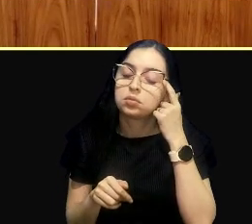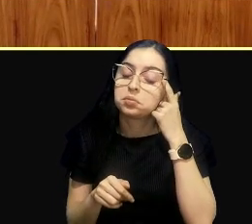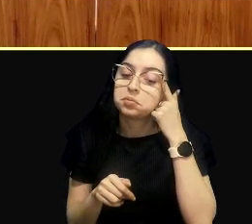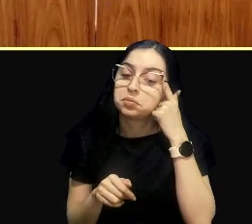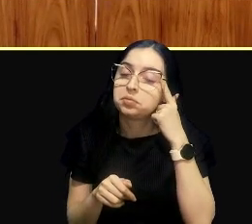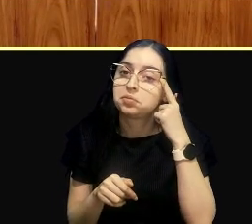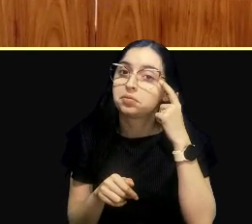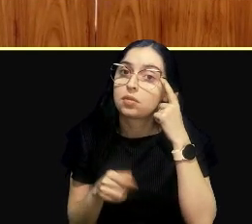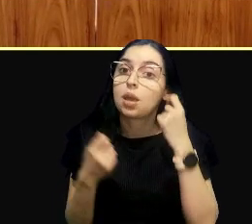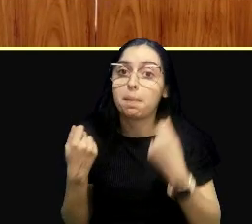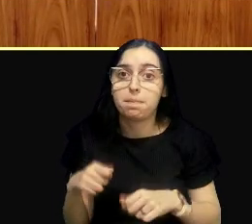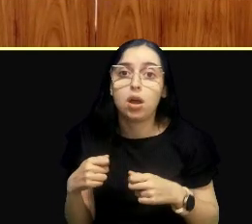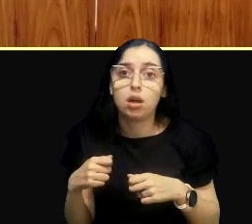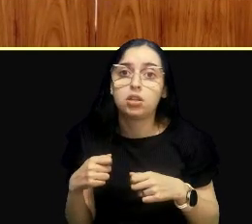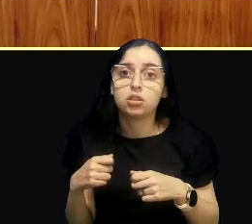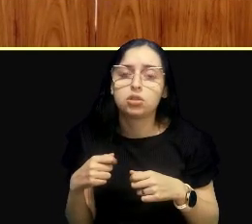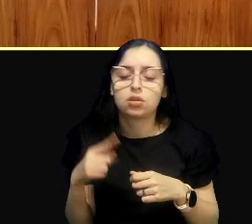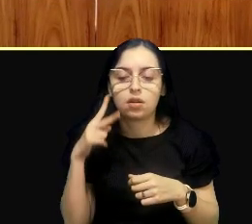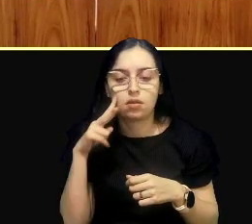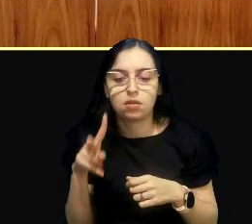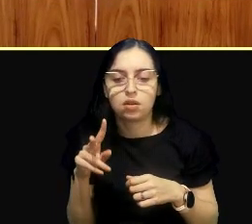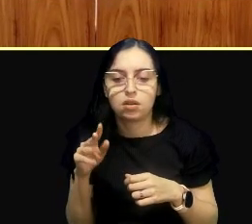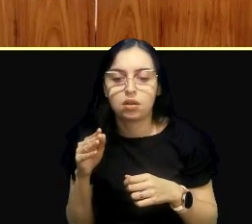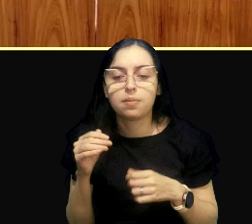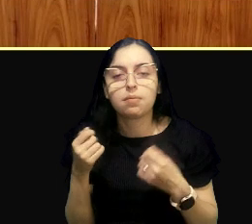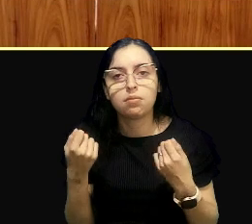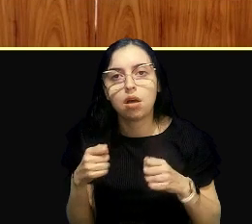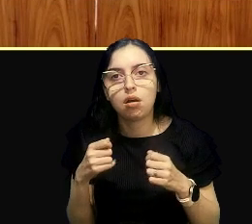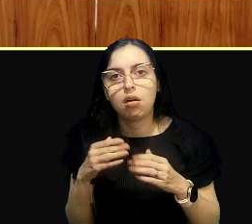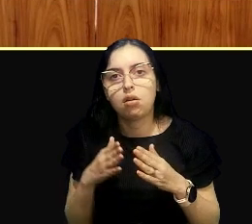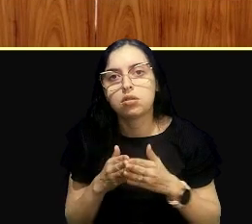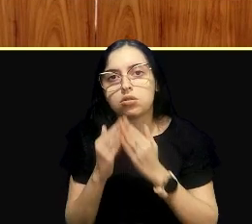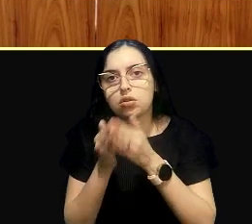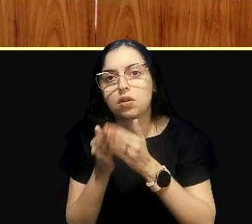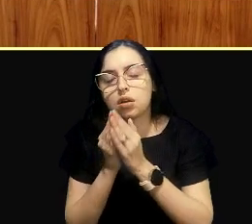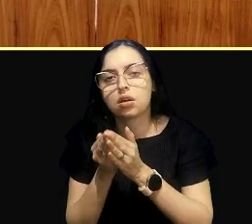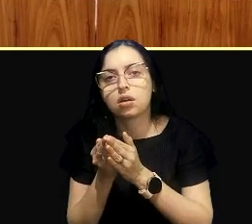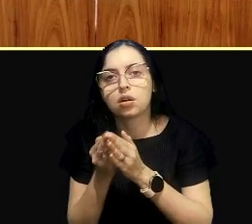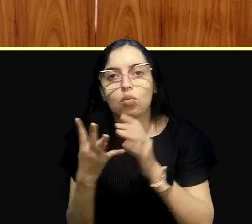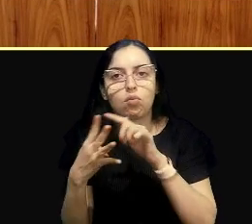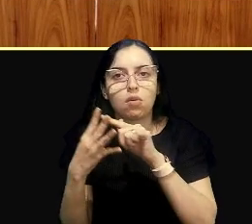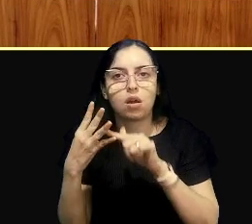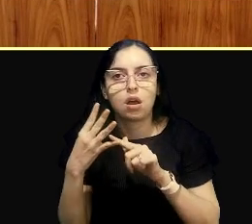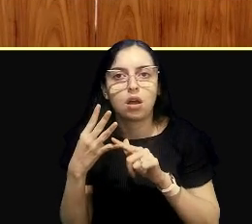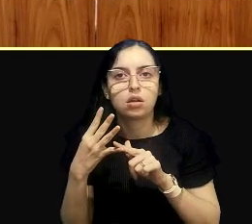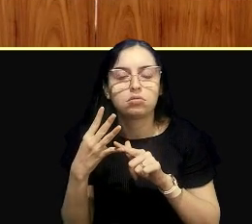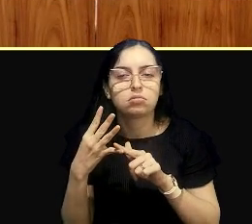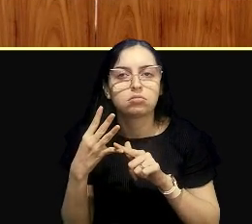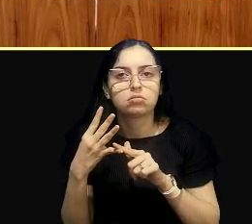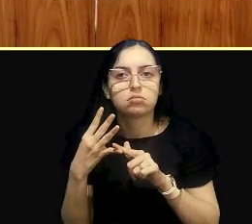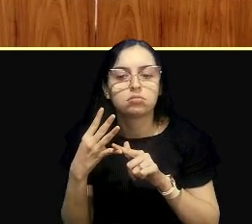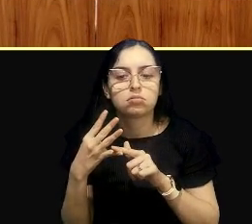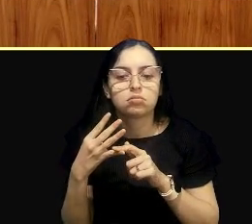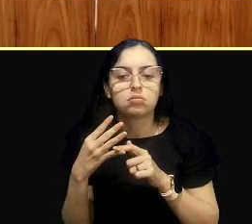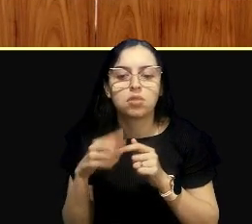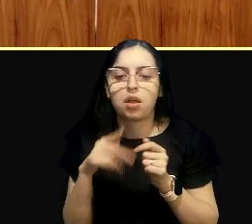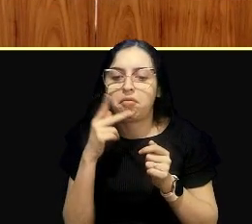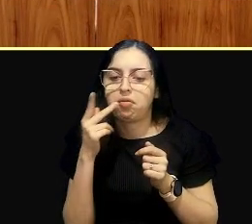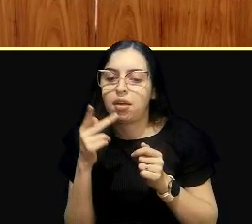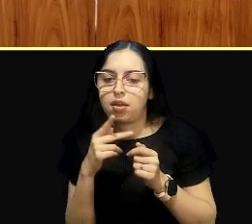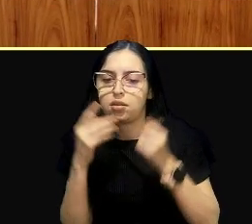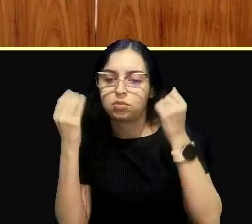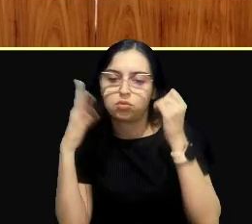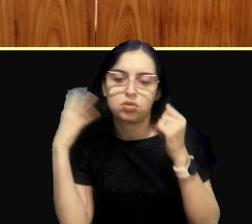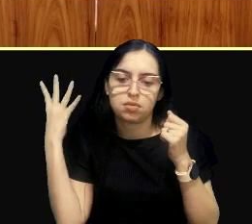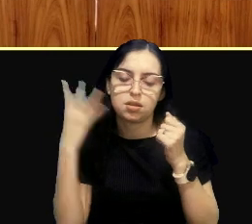ele pode, pode chegar, olha, já tá pra, tanto, tanto existe a classe 4, porque pode ter um discurso assim, tanto a classe 4